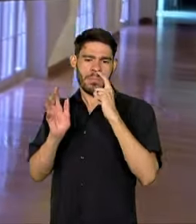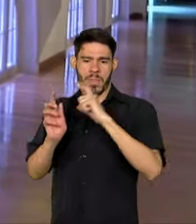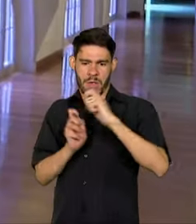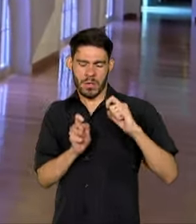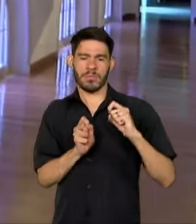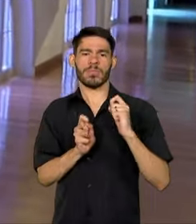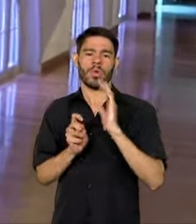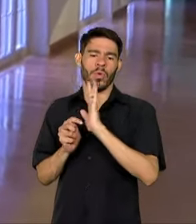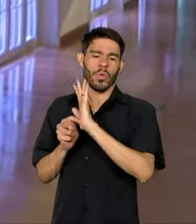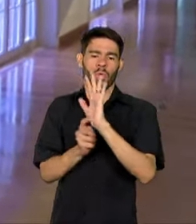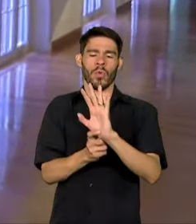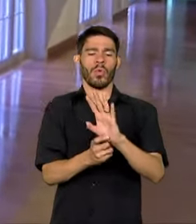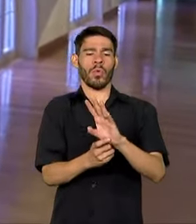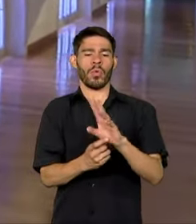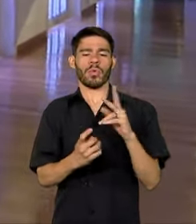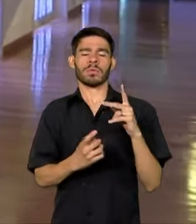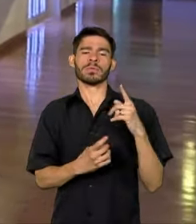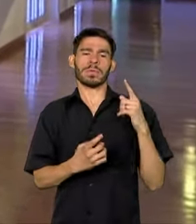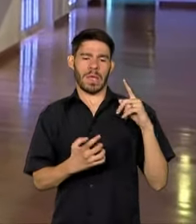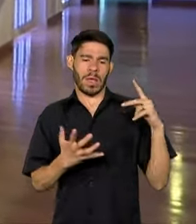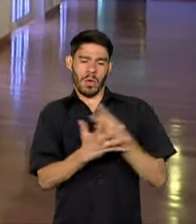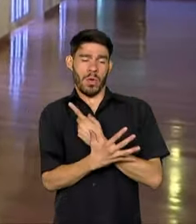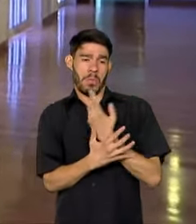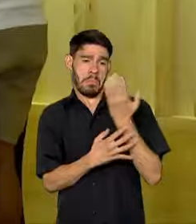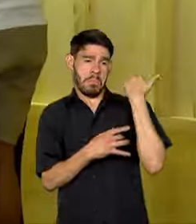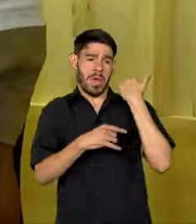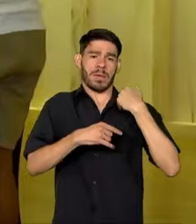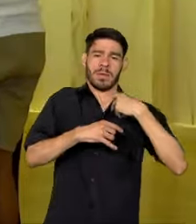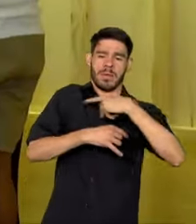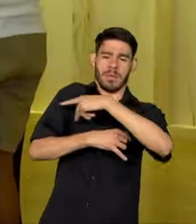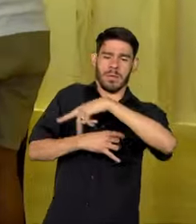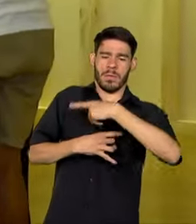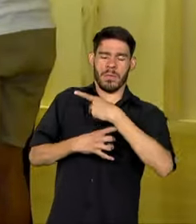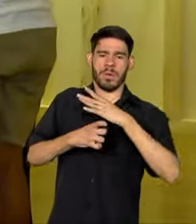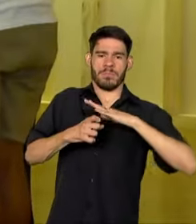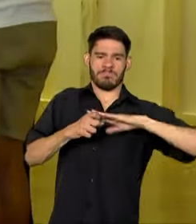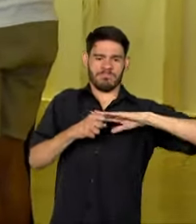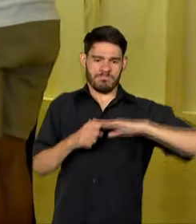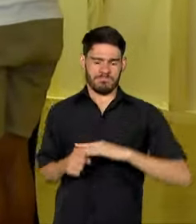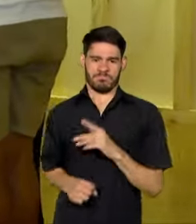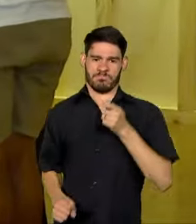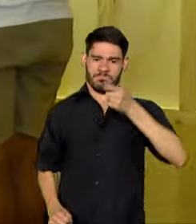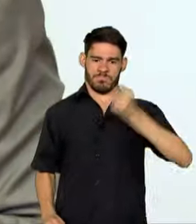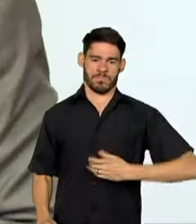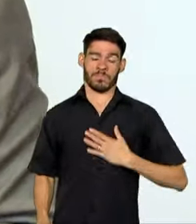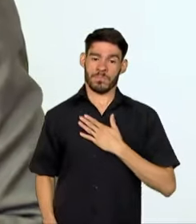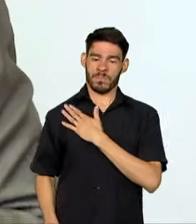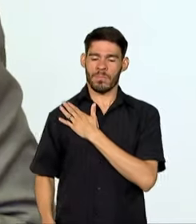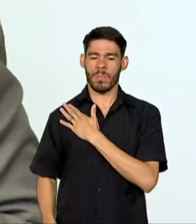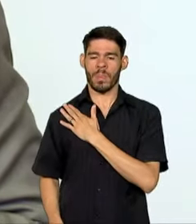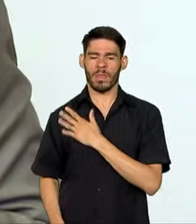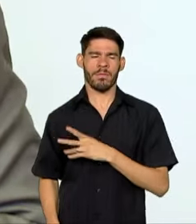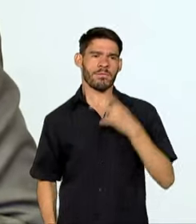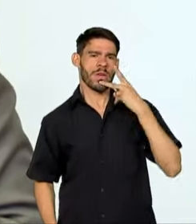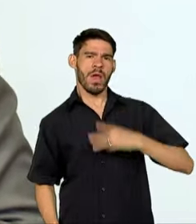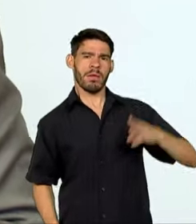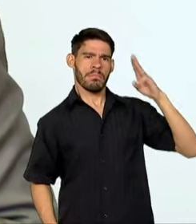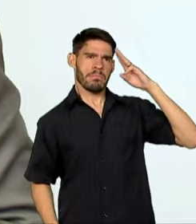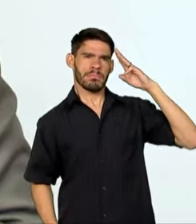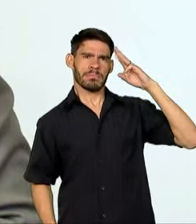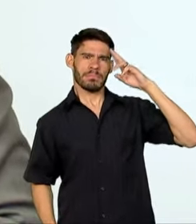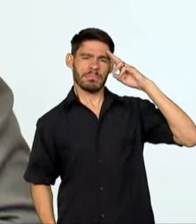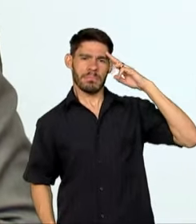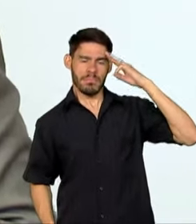retratam os fatos ocorridos na época em que o país era submetido à ditadura. Falar de memória é falar de uma